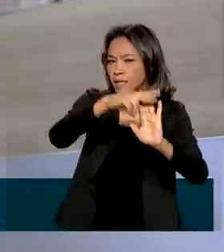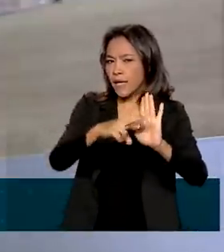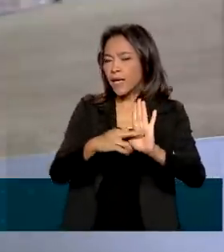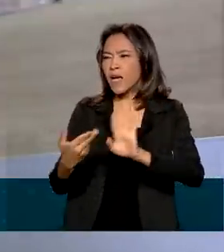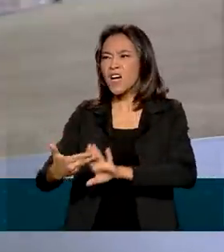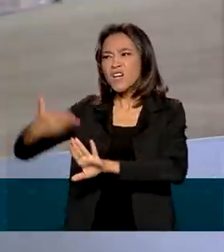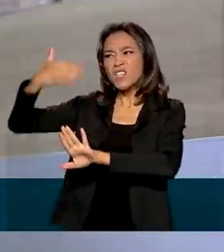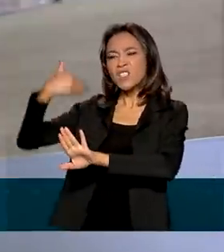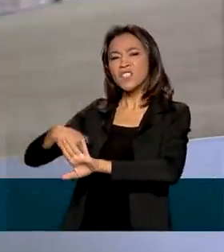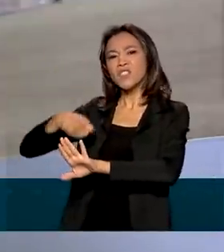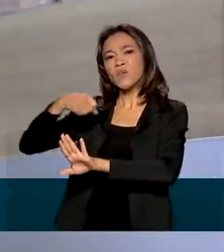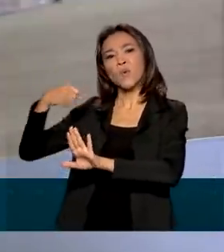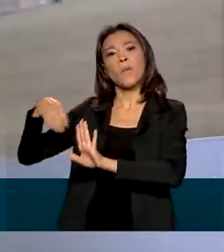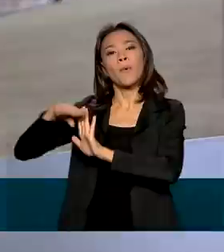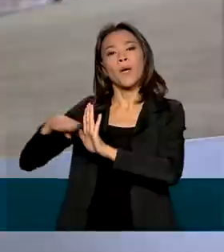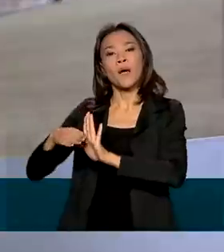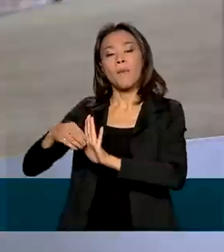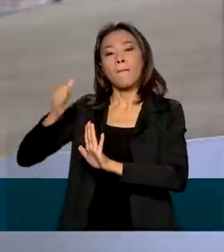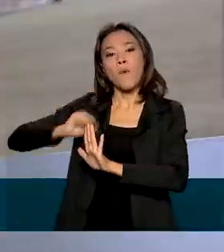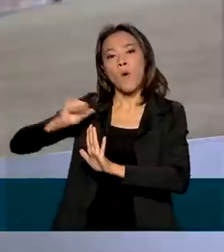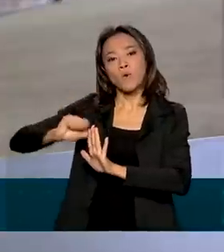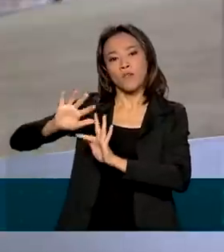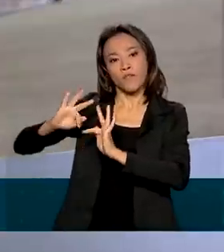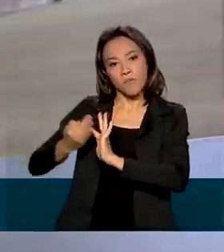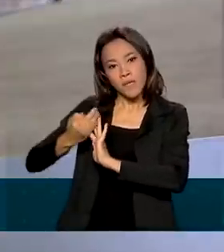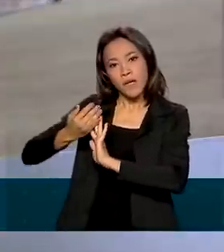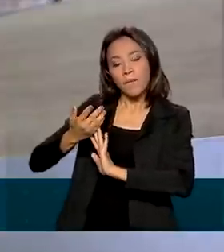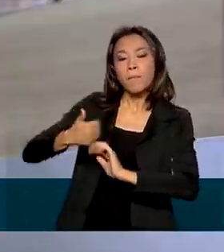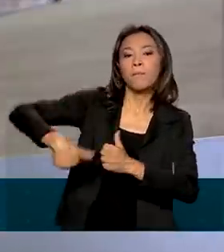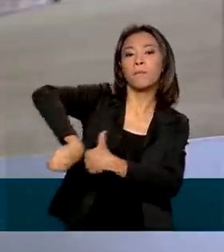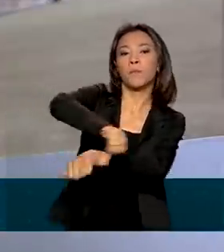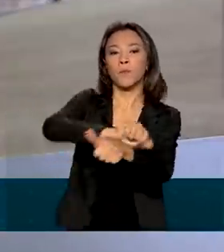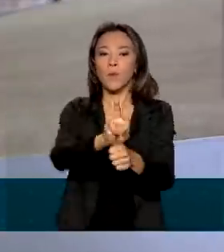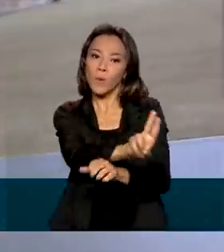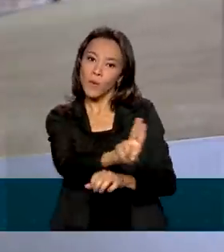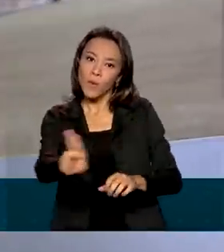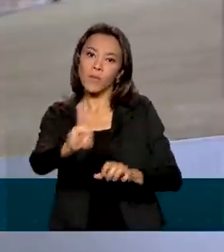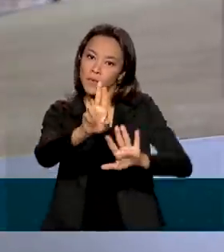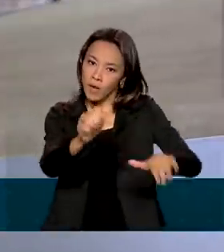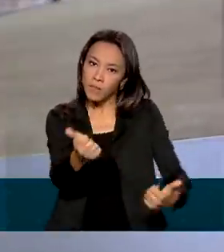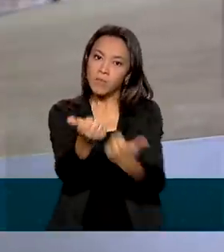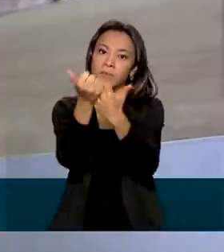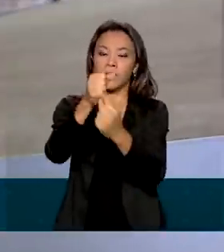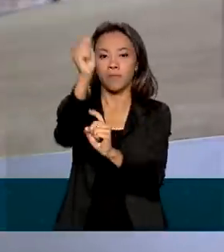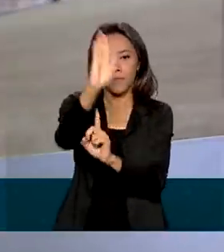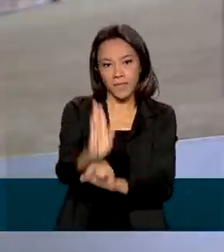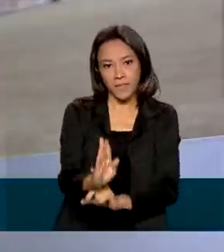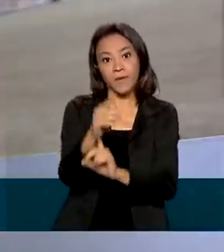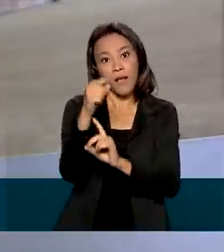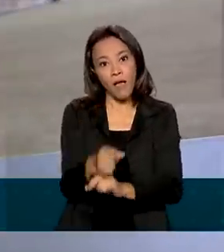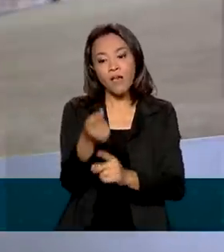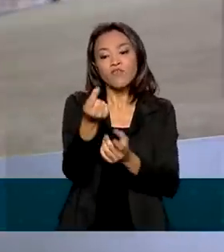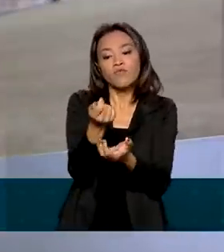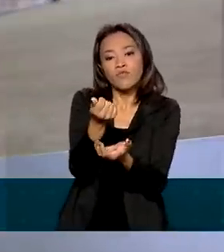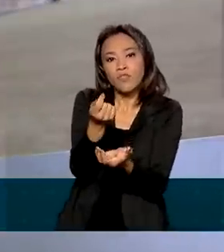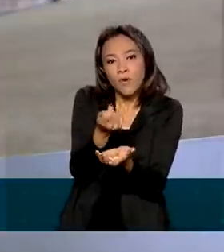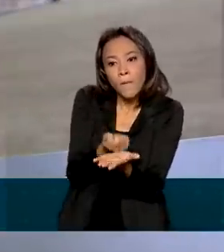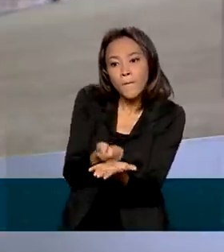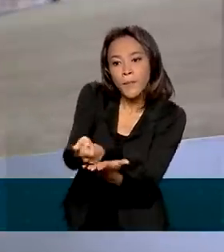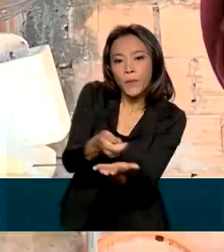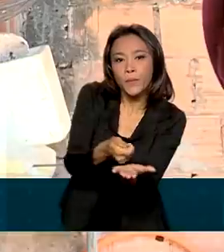Família no Auxílio Brasil. Entre as novas medidas, foi autorizado um programa de transferência de renda para